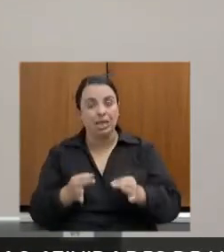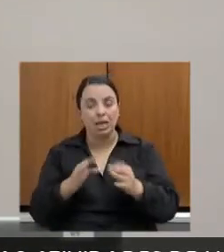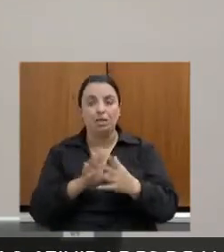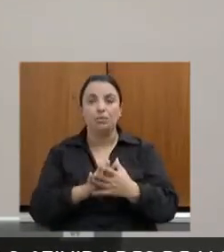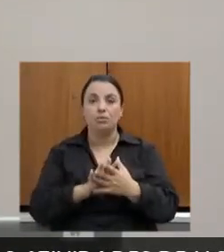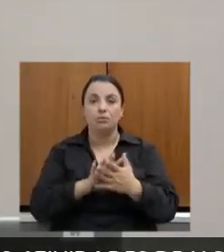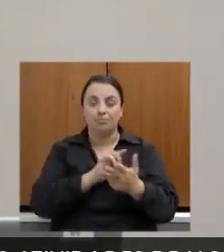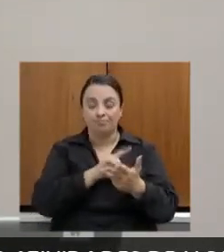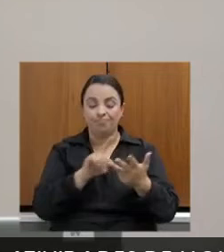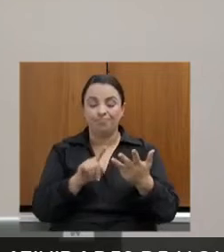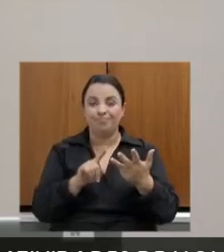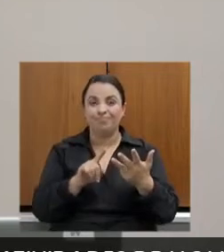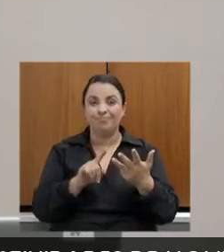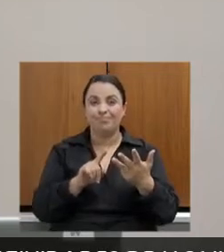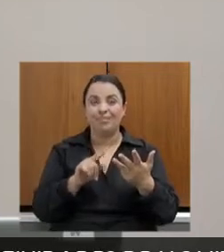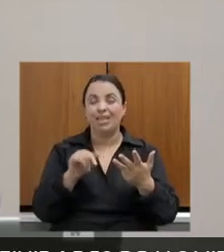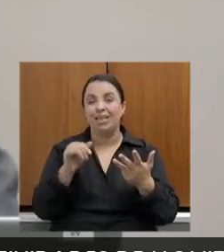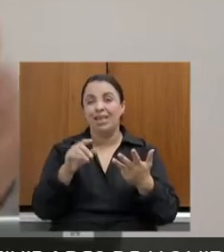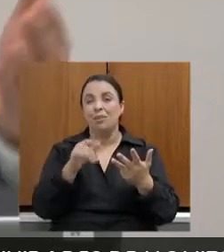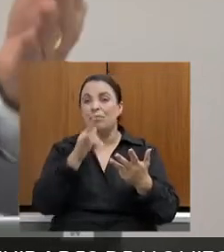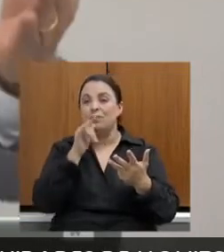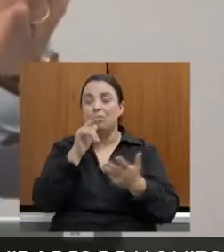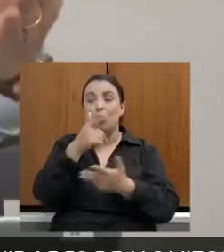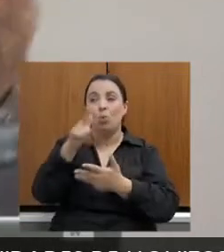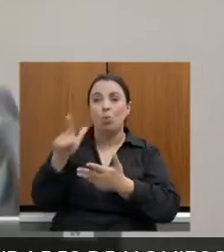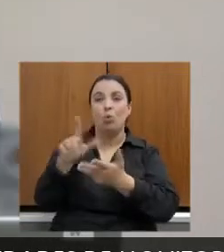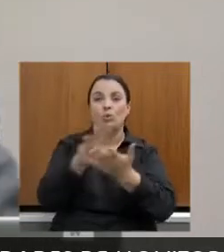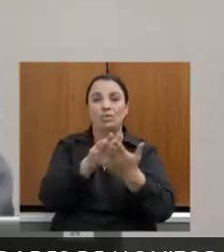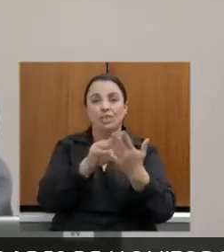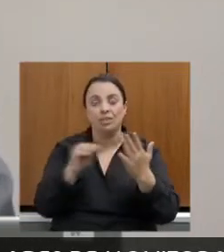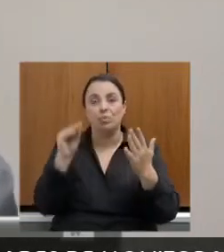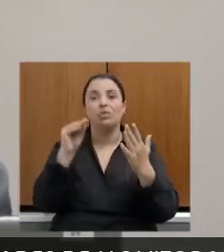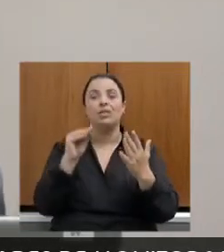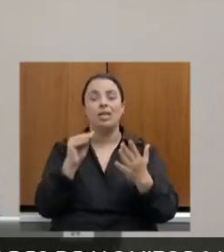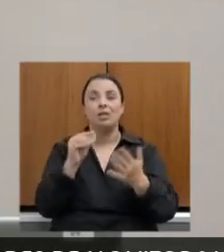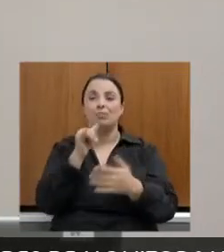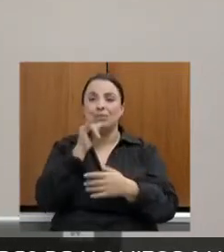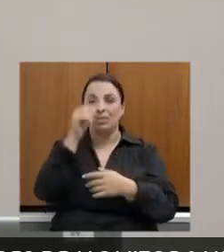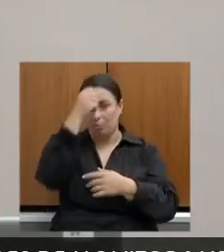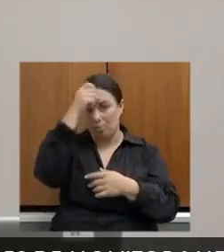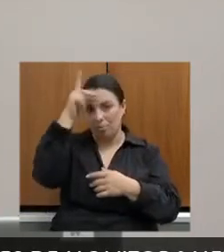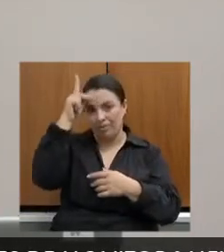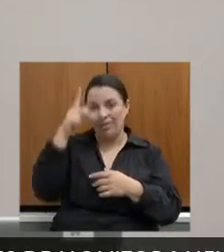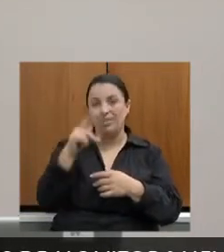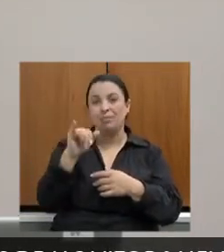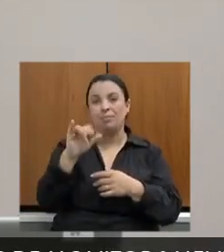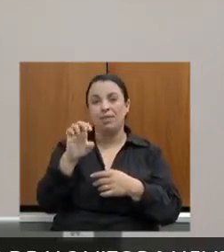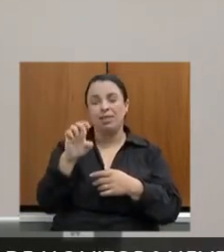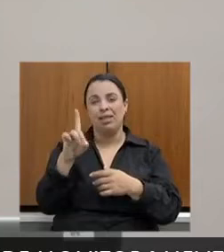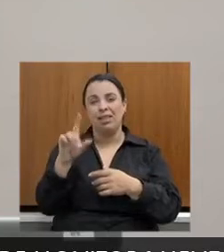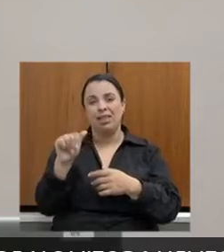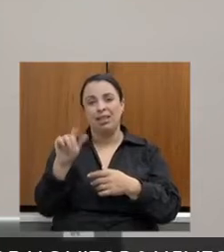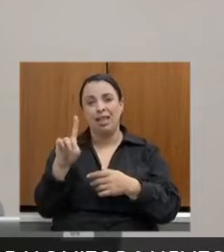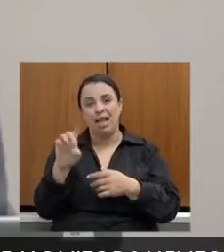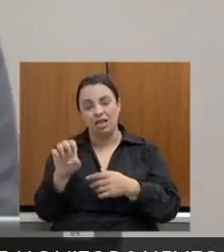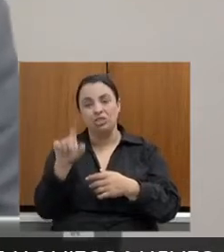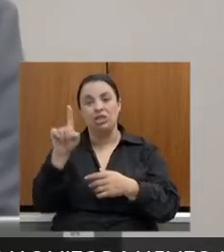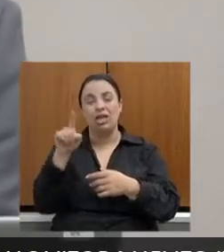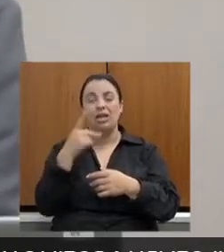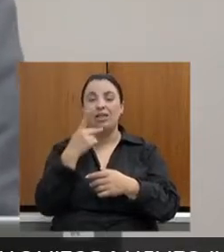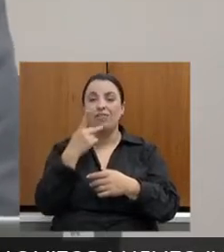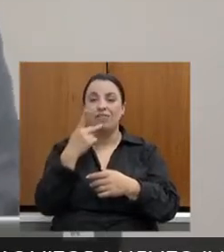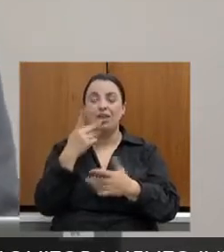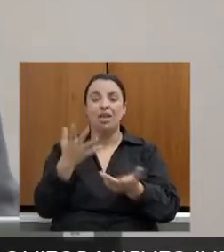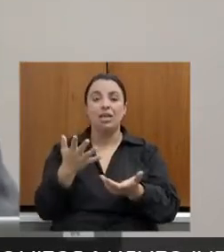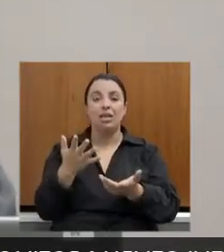nosso prefeito de Piedade do Rio Grande ali também, que é uma cidade pequena, que veio fazer questão com os vereadores aqui, está presente